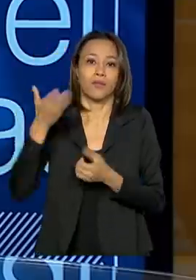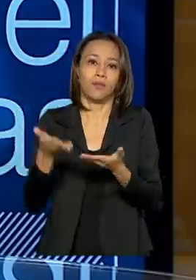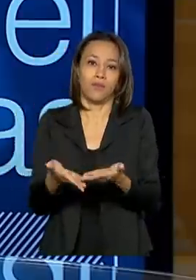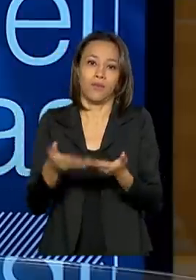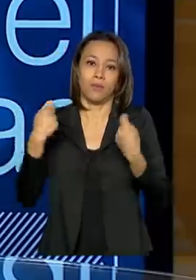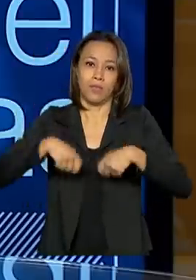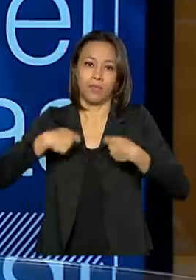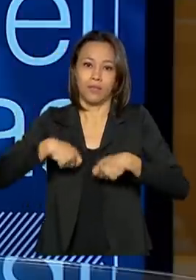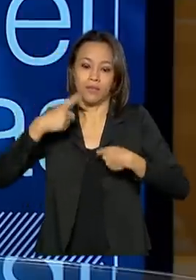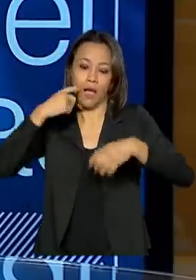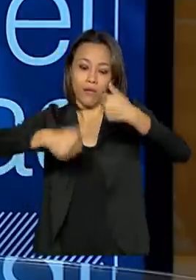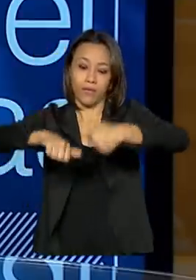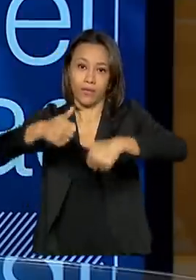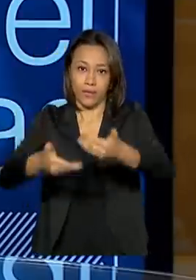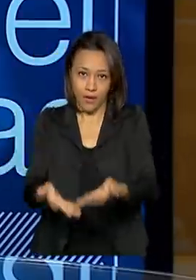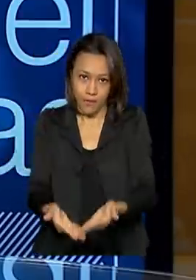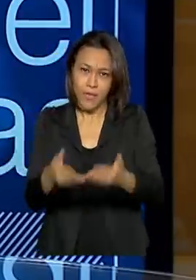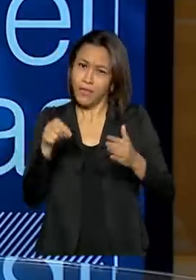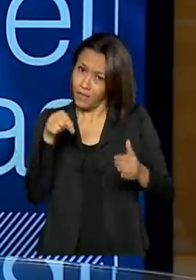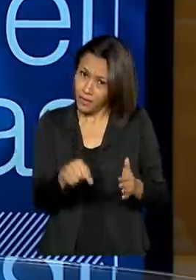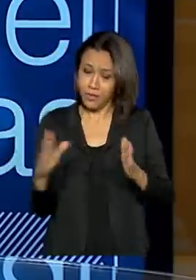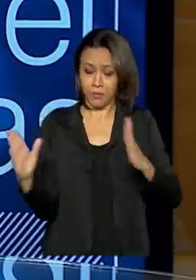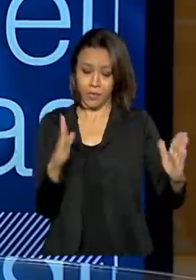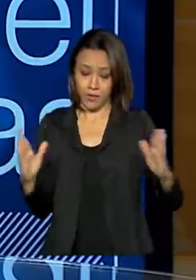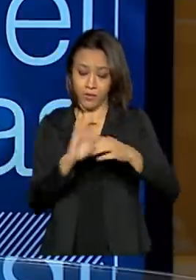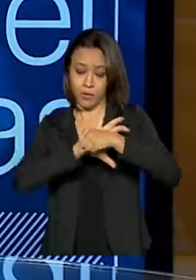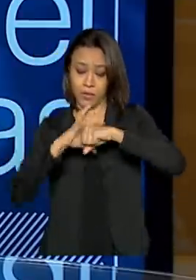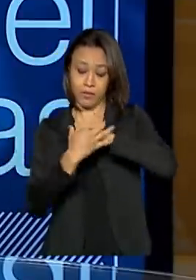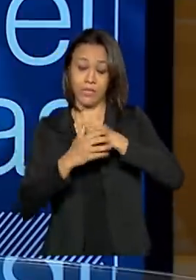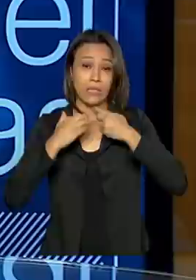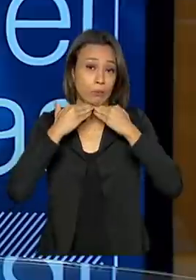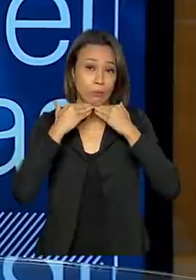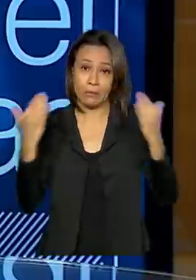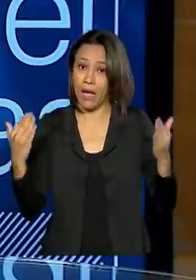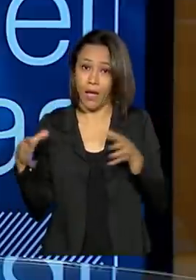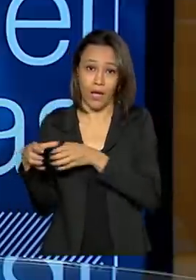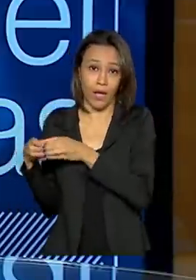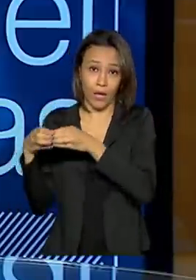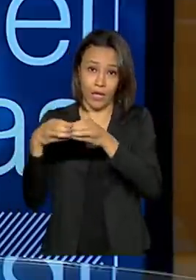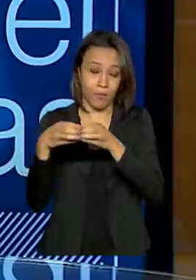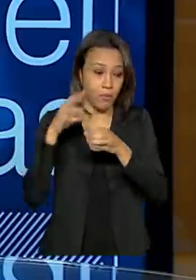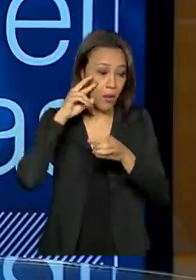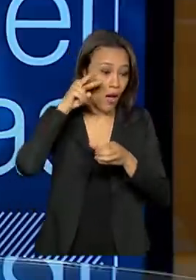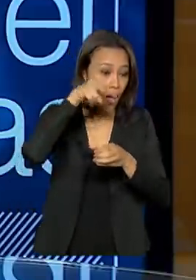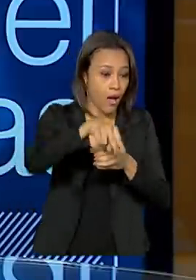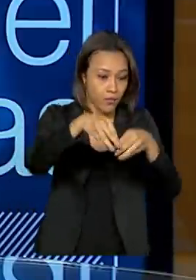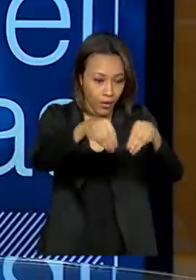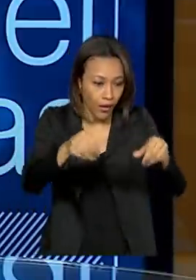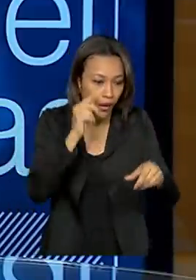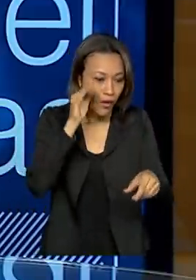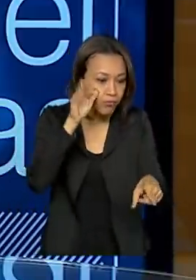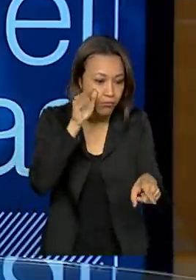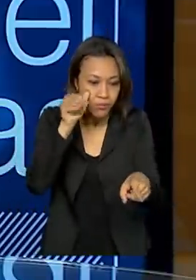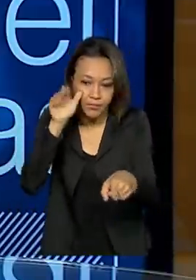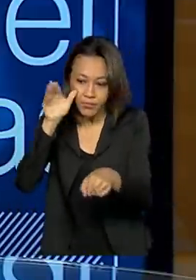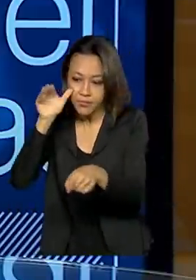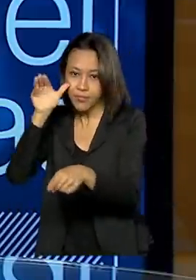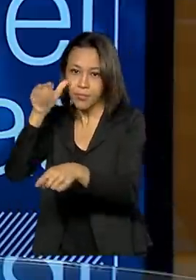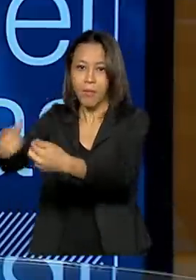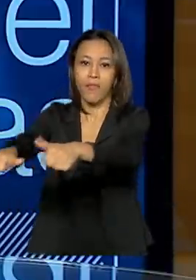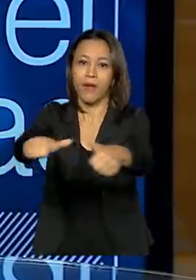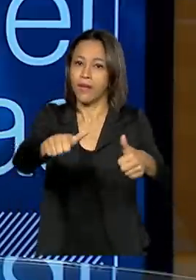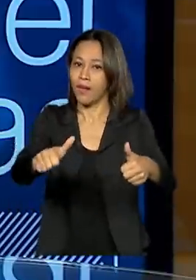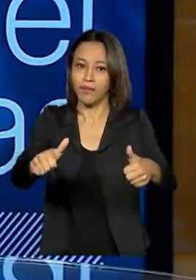analisadas. Nesse momento de pandemia, logicamente, não há como se mandar equipes a campo para fazer análise desses processos, né?